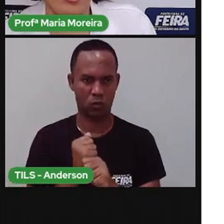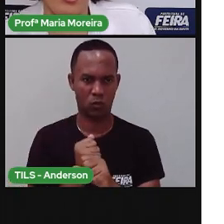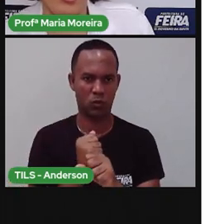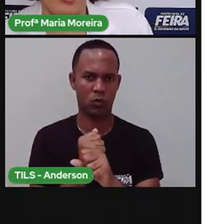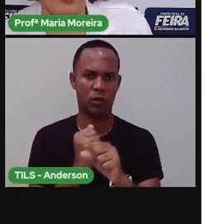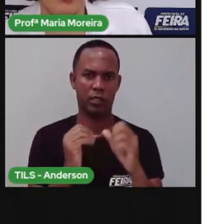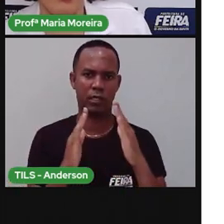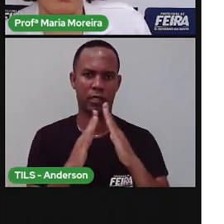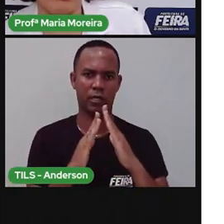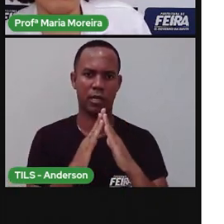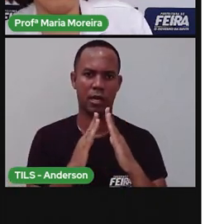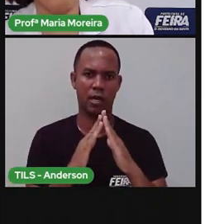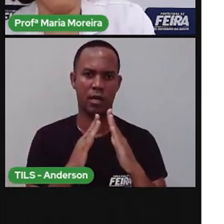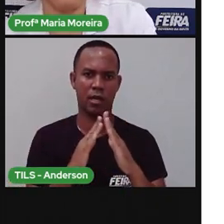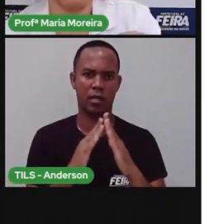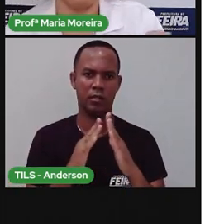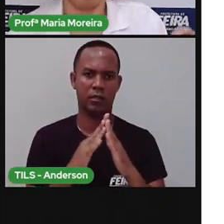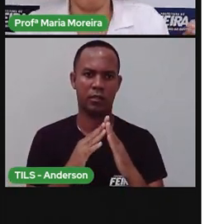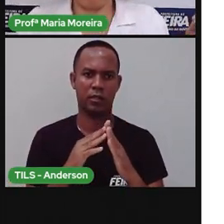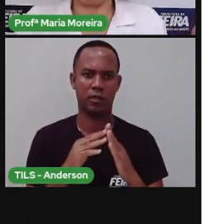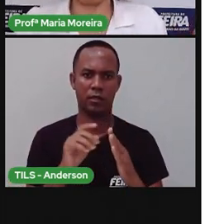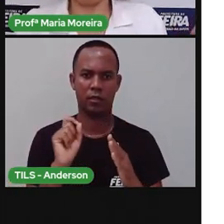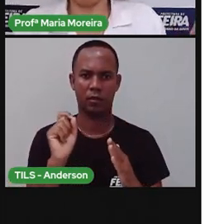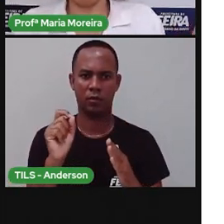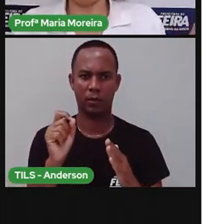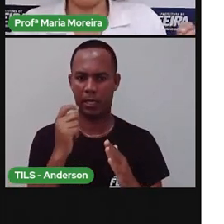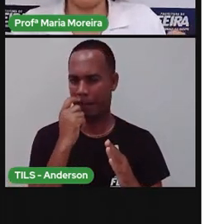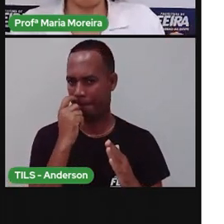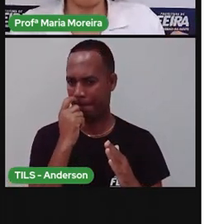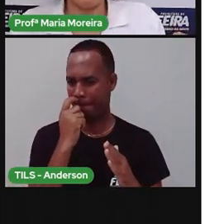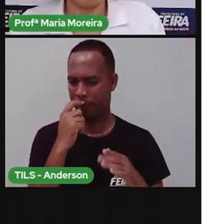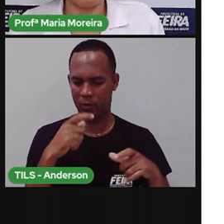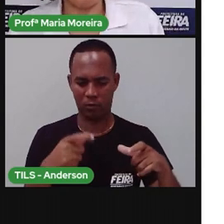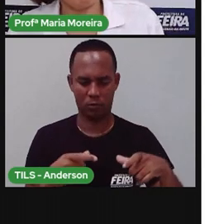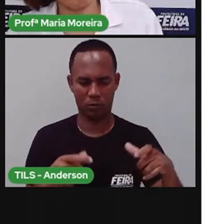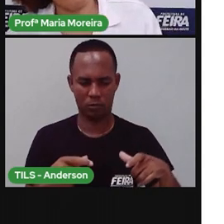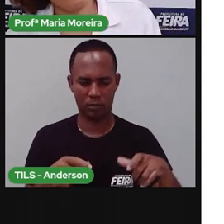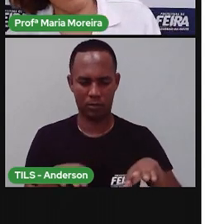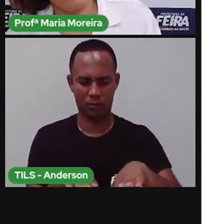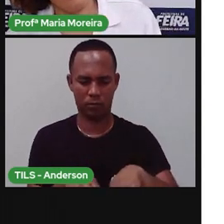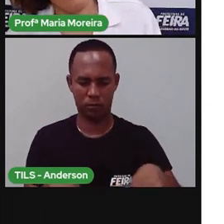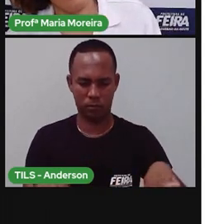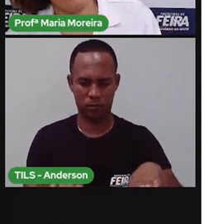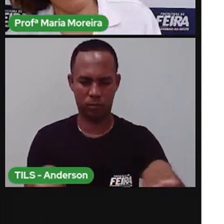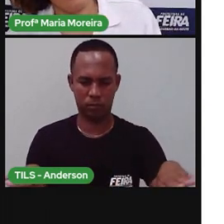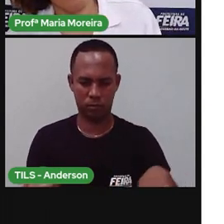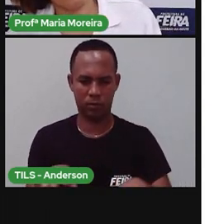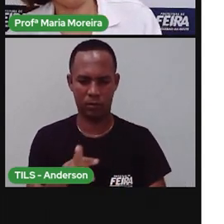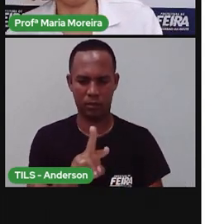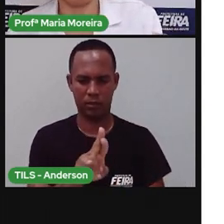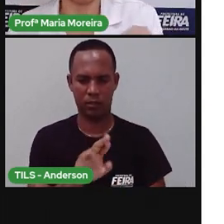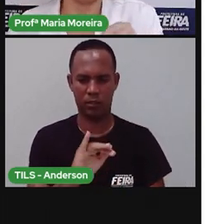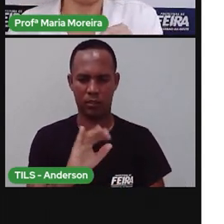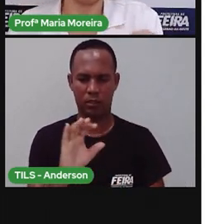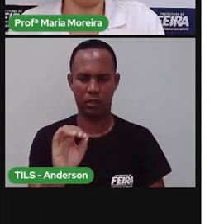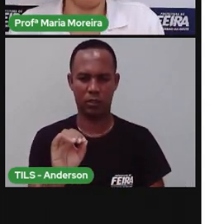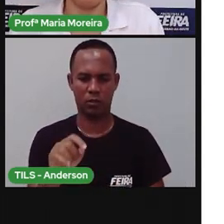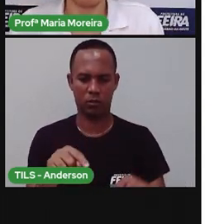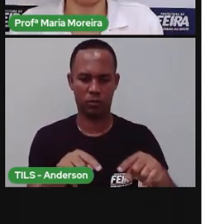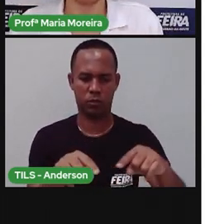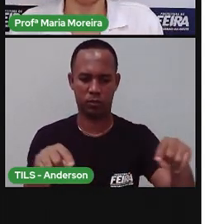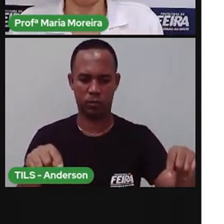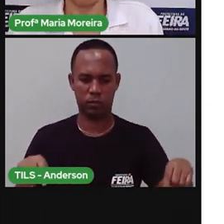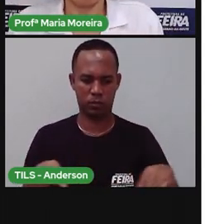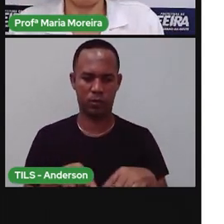sobre os rios, principalmente alguns povos